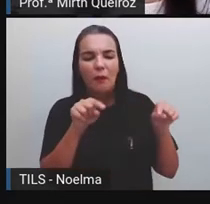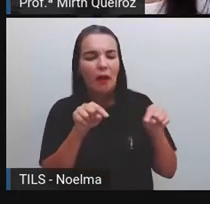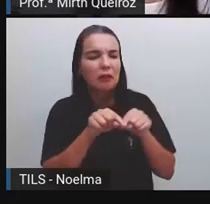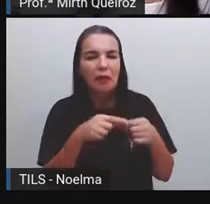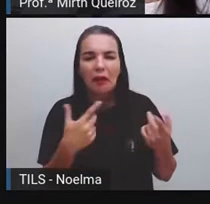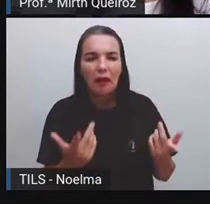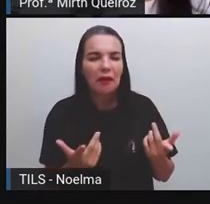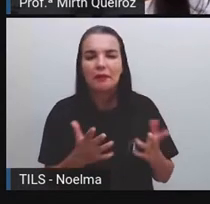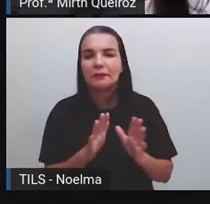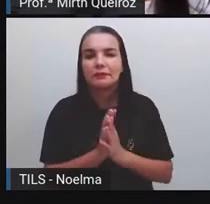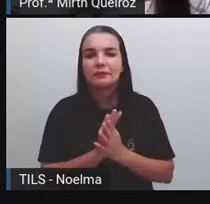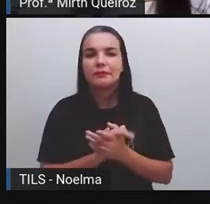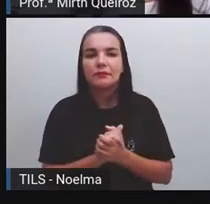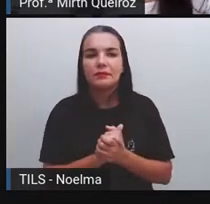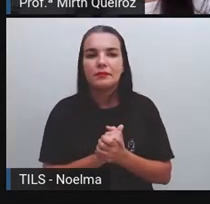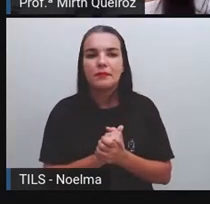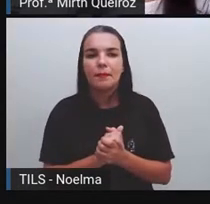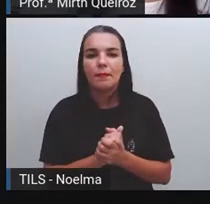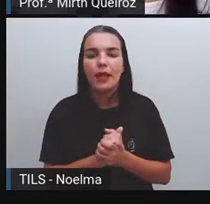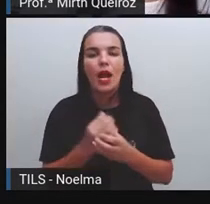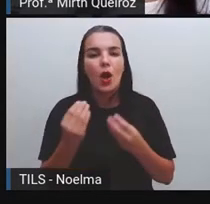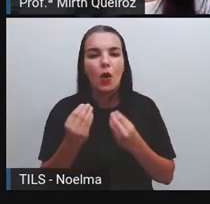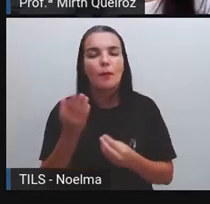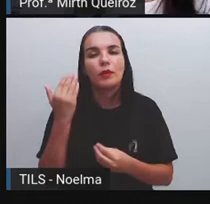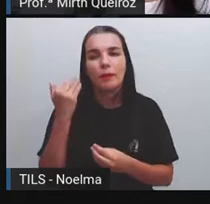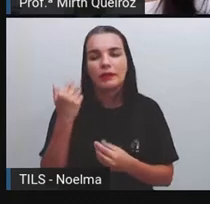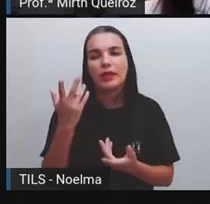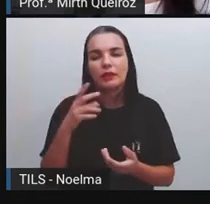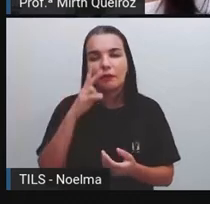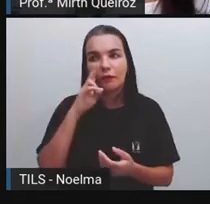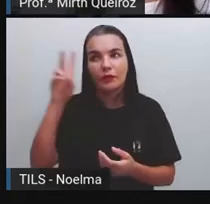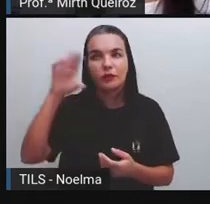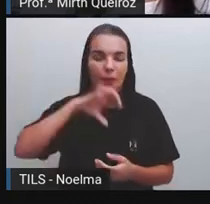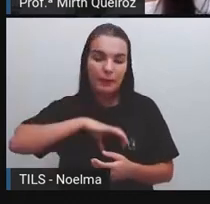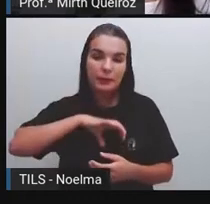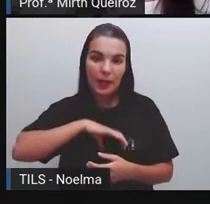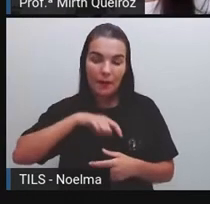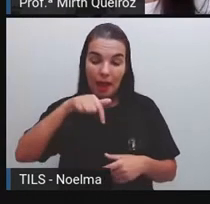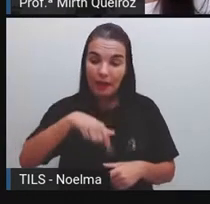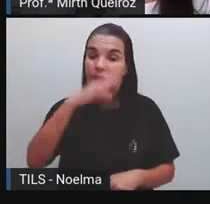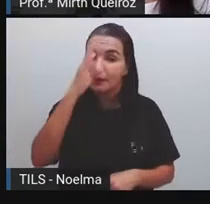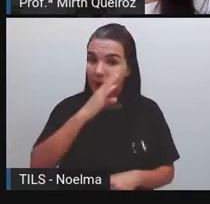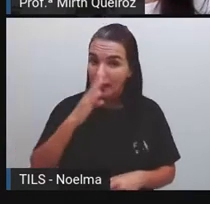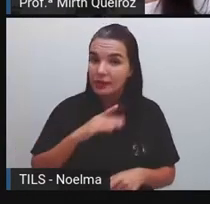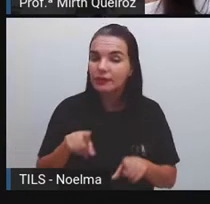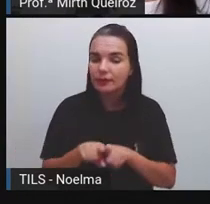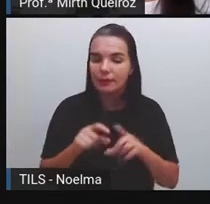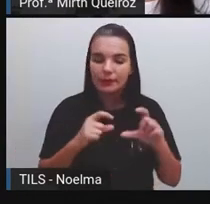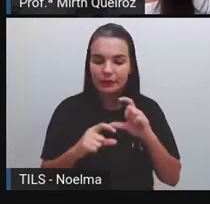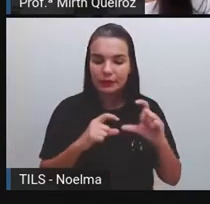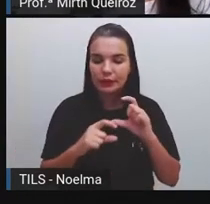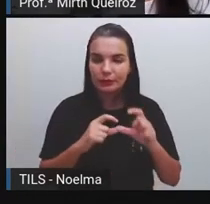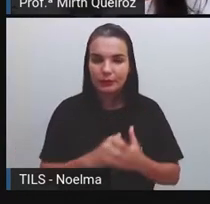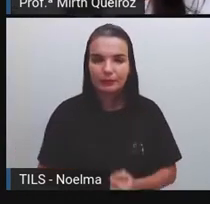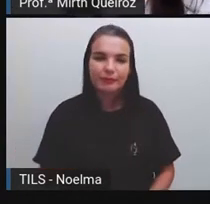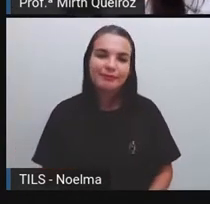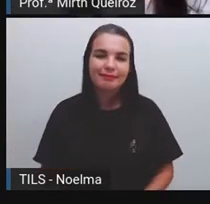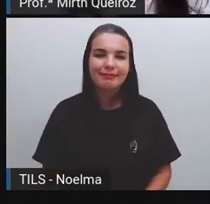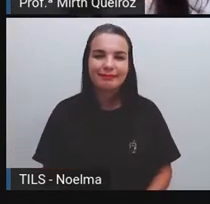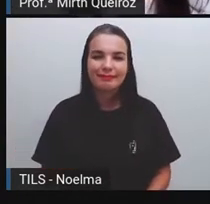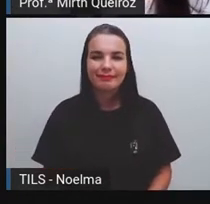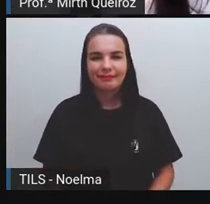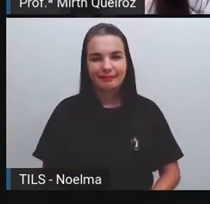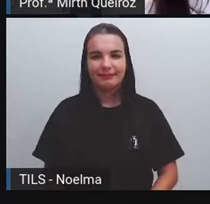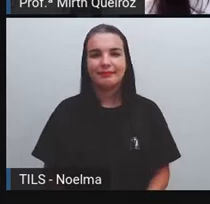desenhada, né? Como era visto aí em Portugal. Mas, no Brasil, revista em quadrinhos, certo? E a gente ainda utiliza o